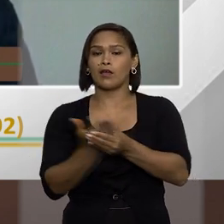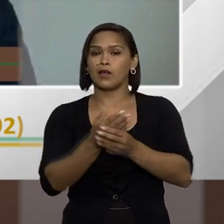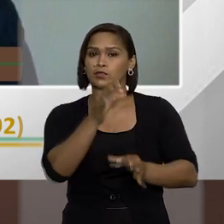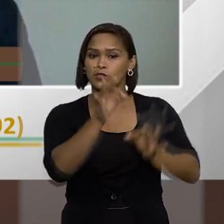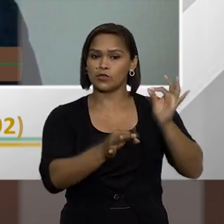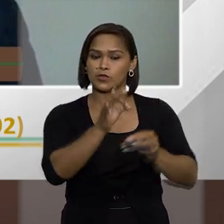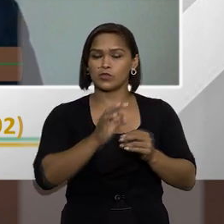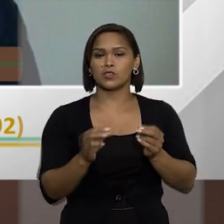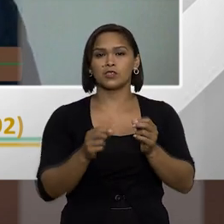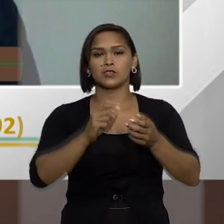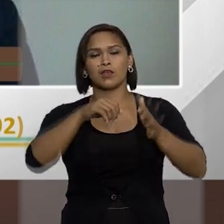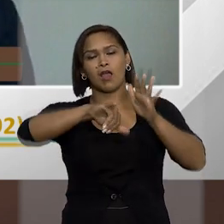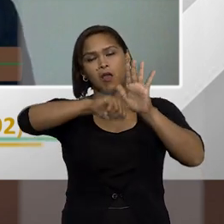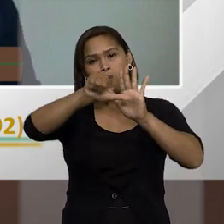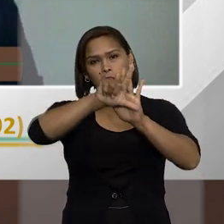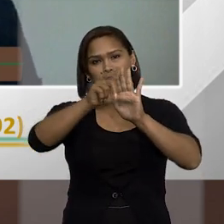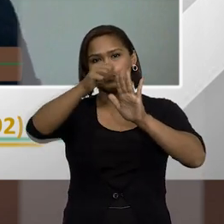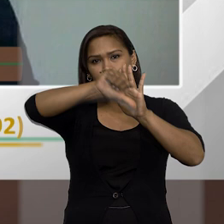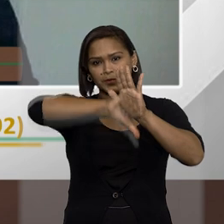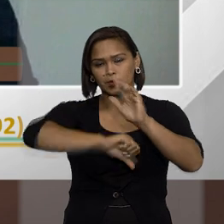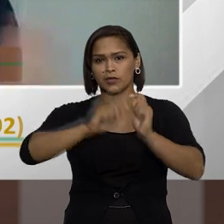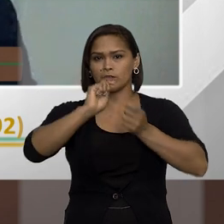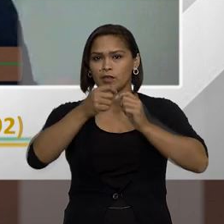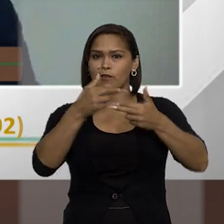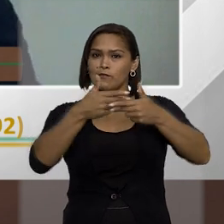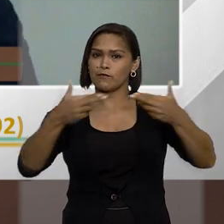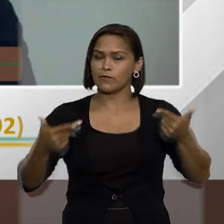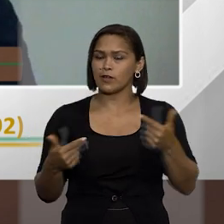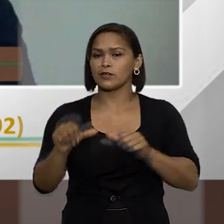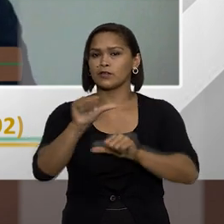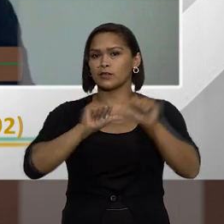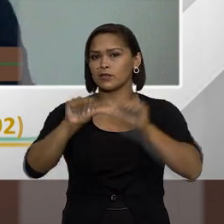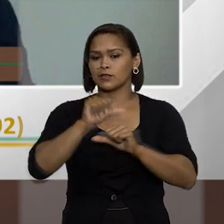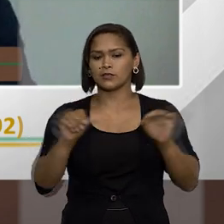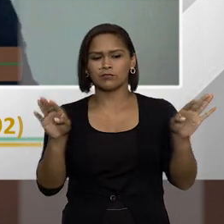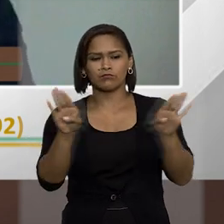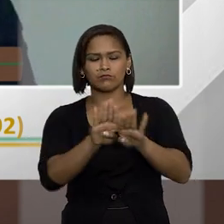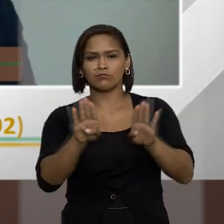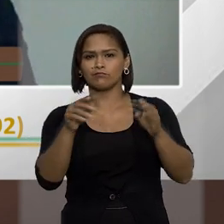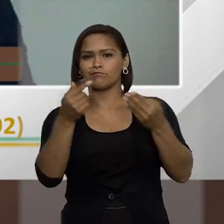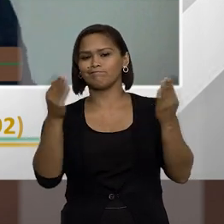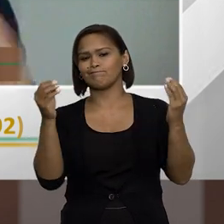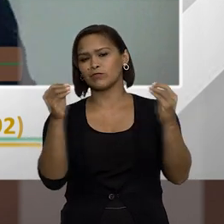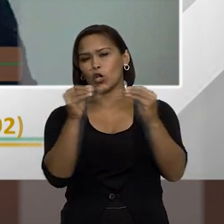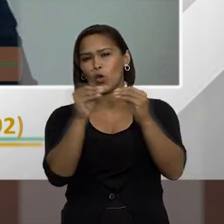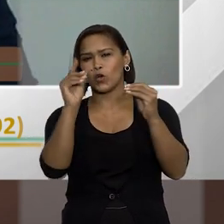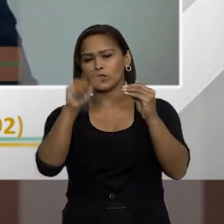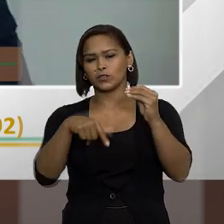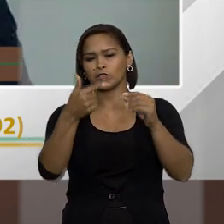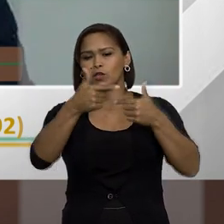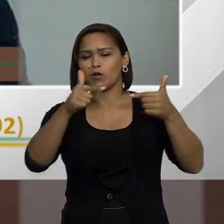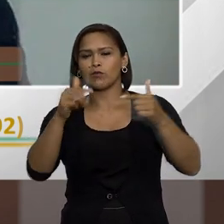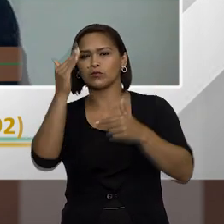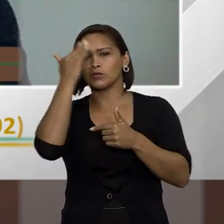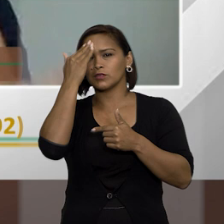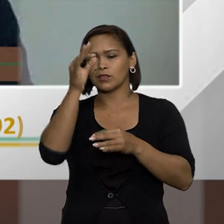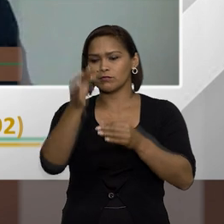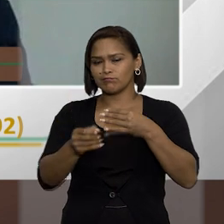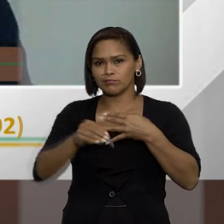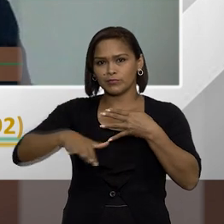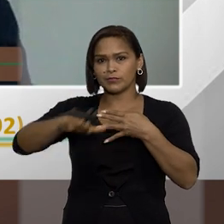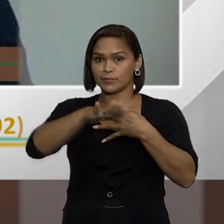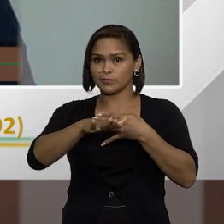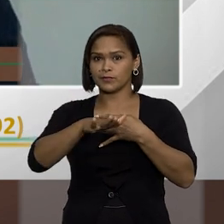judicial por improbidade administrativa, né, e várias alterações que acabam batendo de frente, colidindo com alguns entendimentos